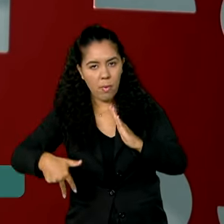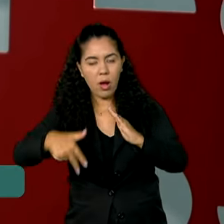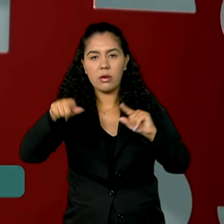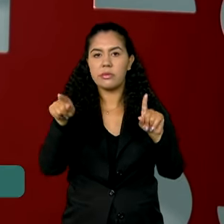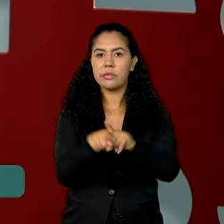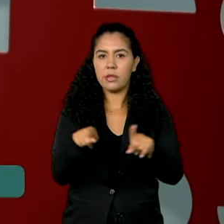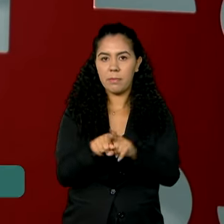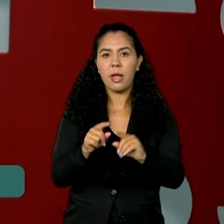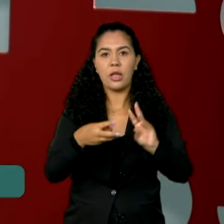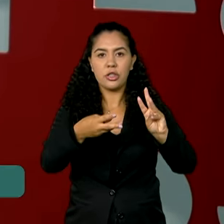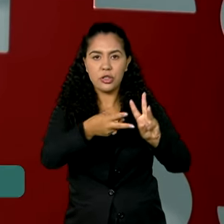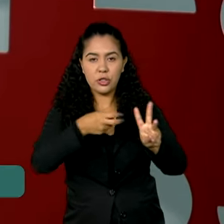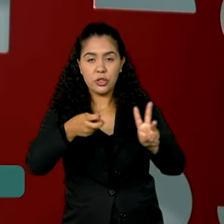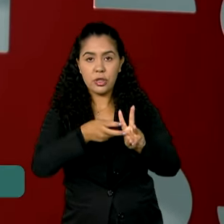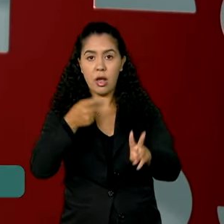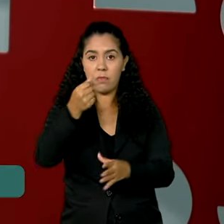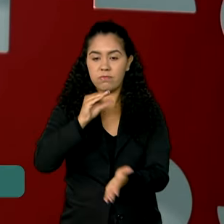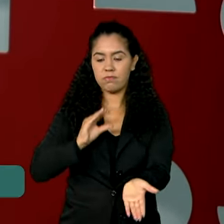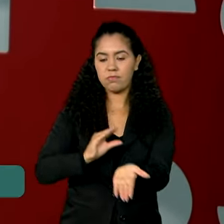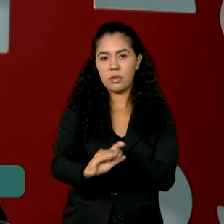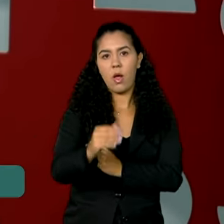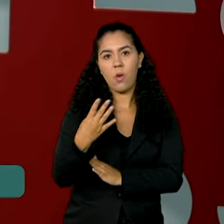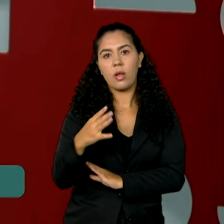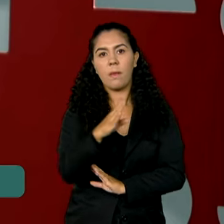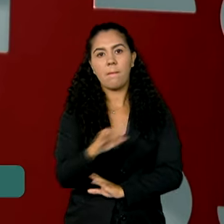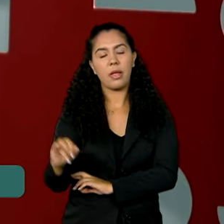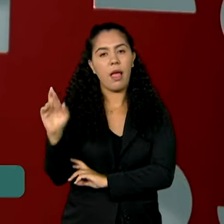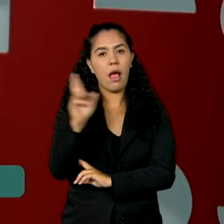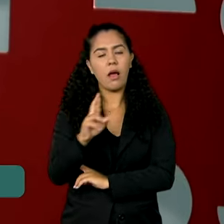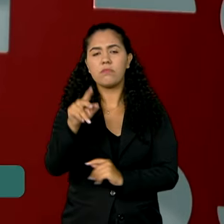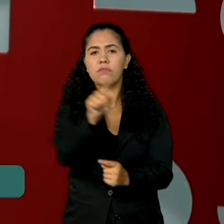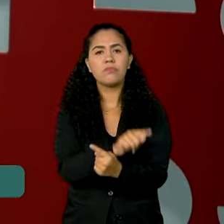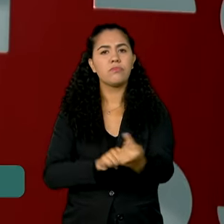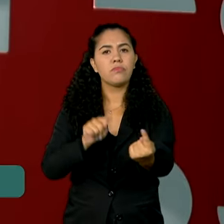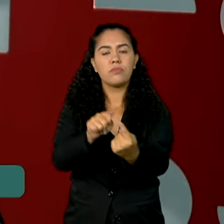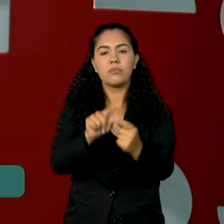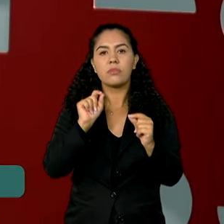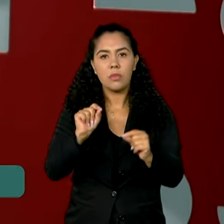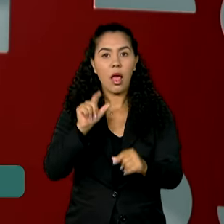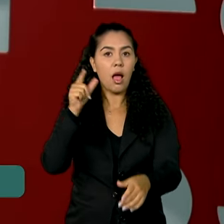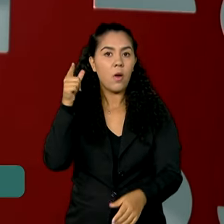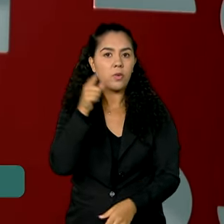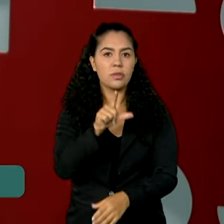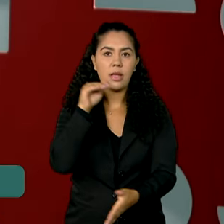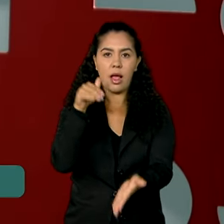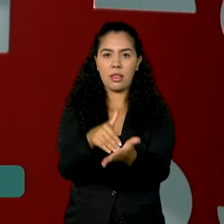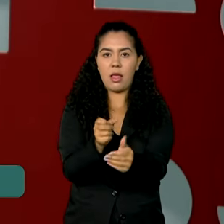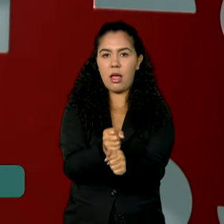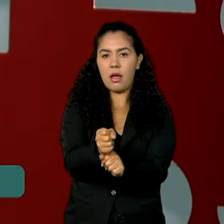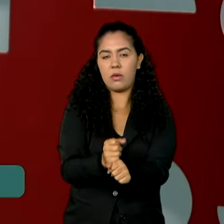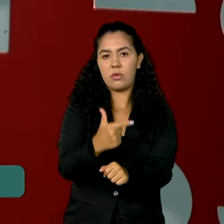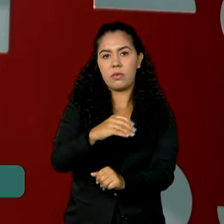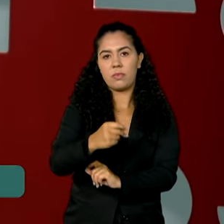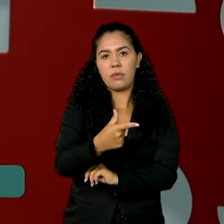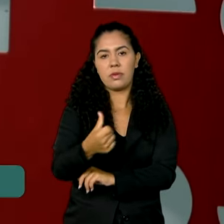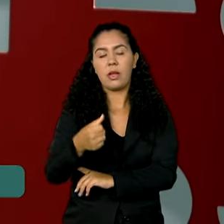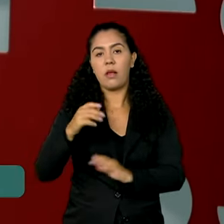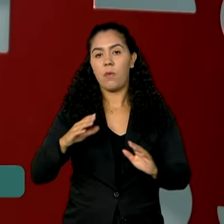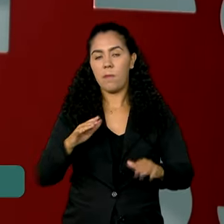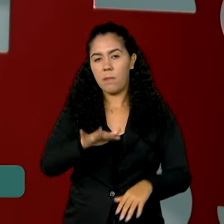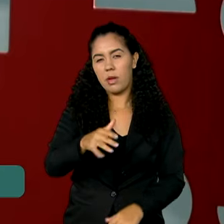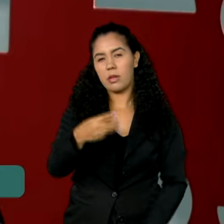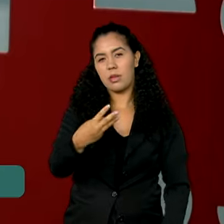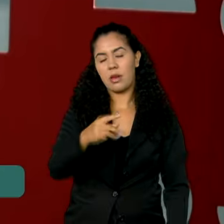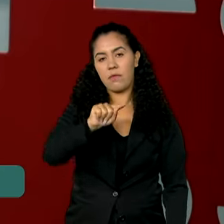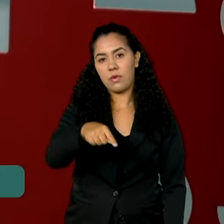O investimento será de 4 bilhões de reais e a meta é alcançar até o ano de 2026 cerca de 3,2